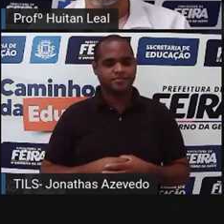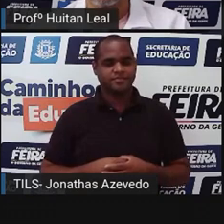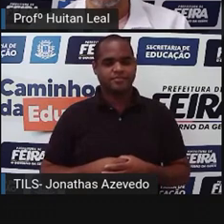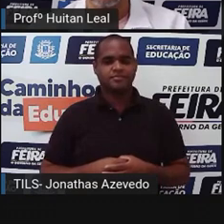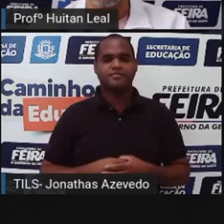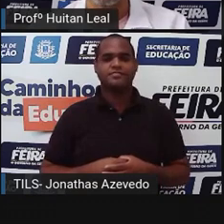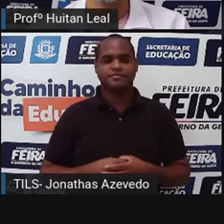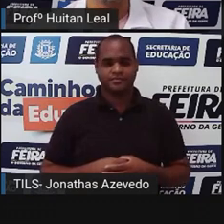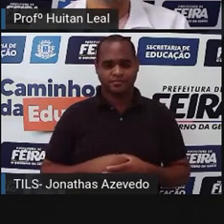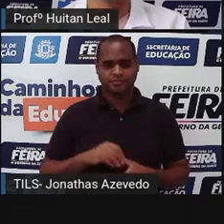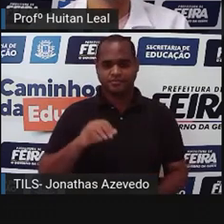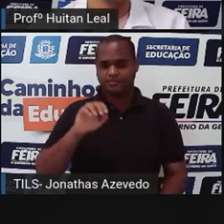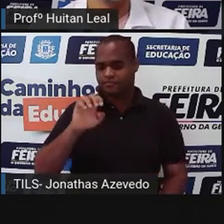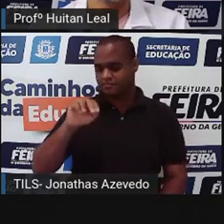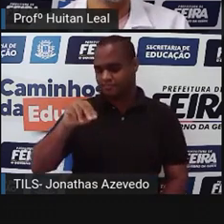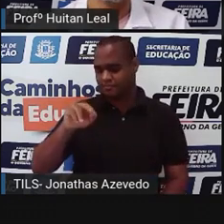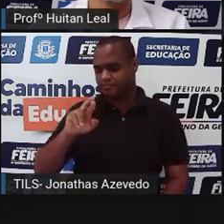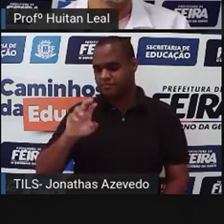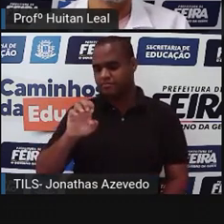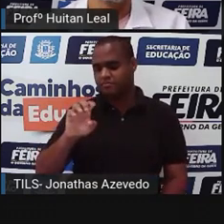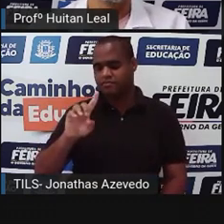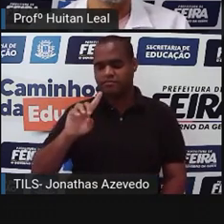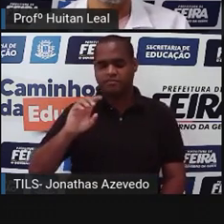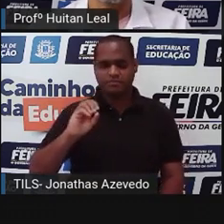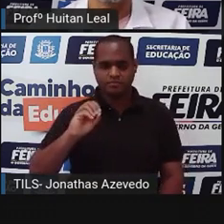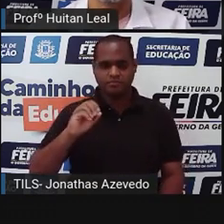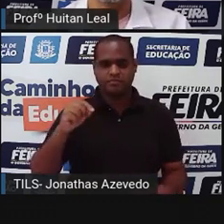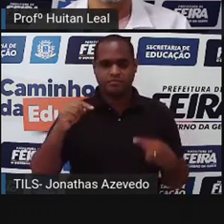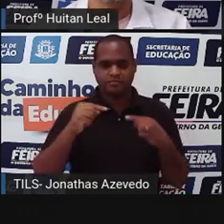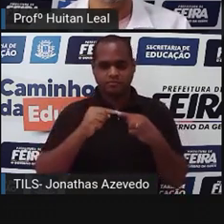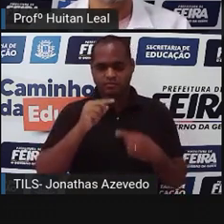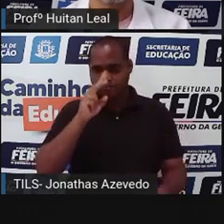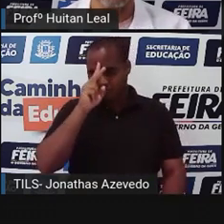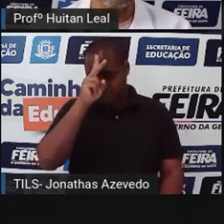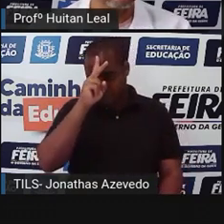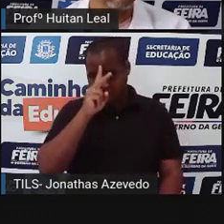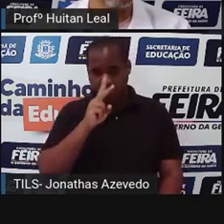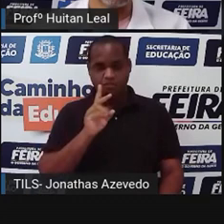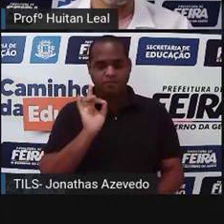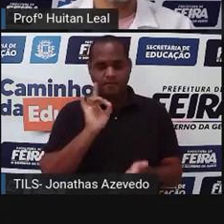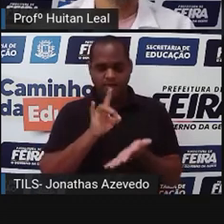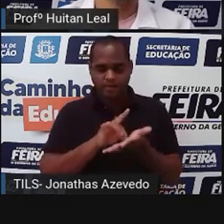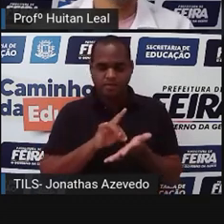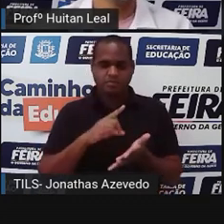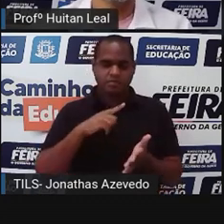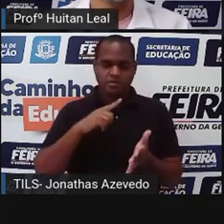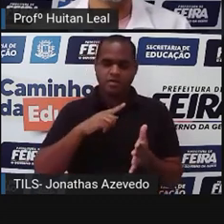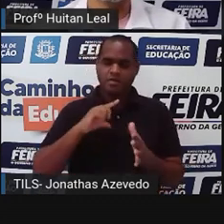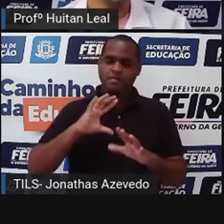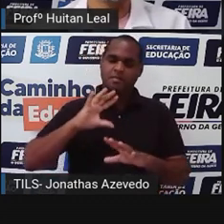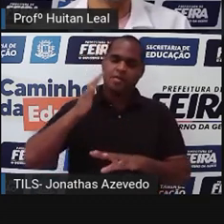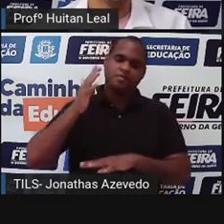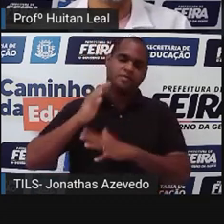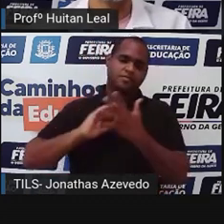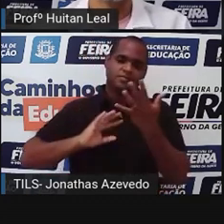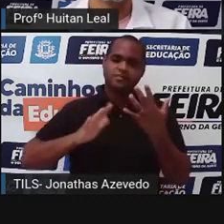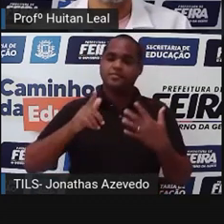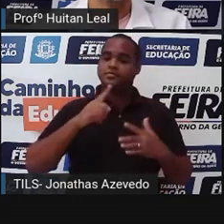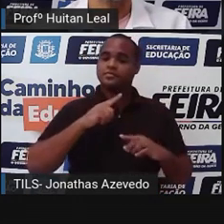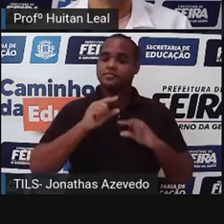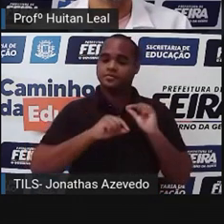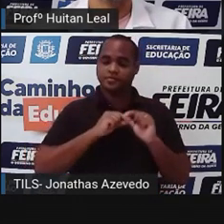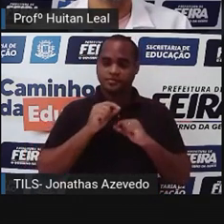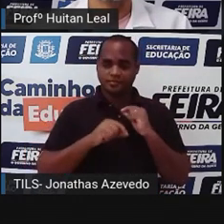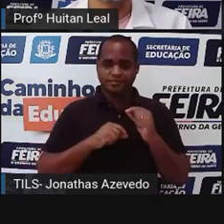vocês já têm intuição do que seja, que é os fatos que acontecem, como se acontecem, como acontecem